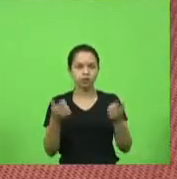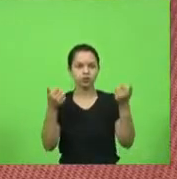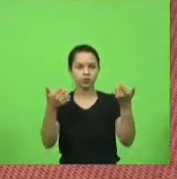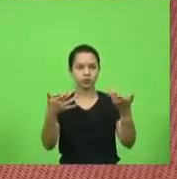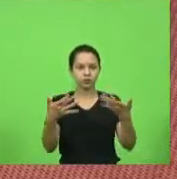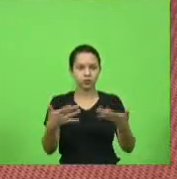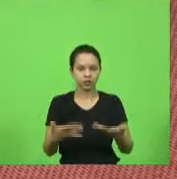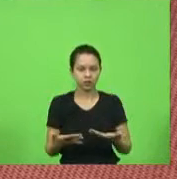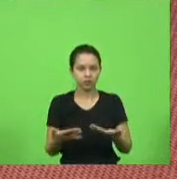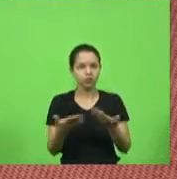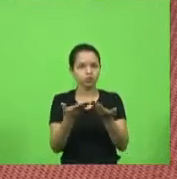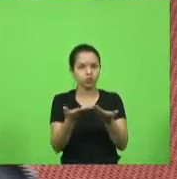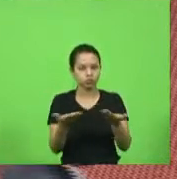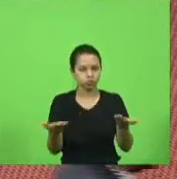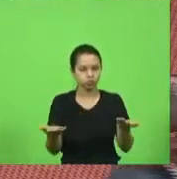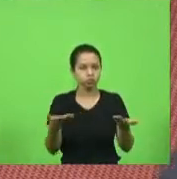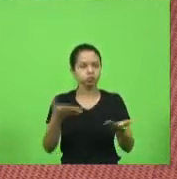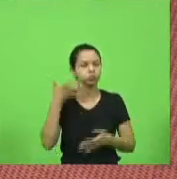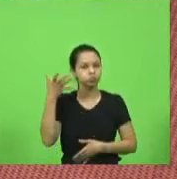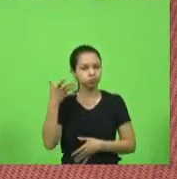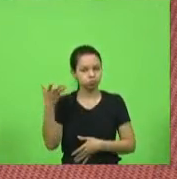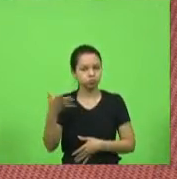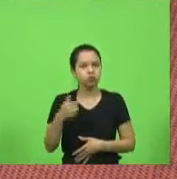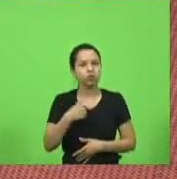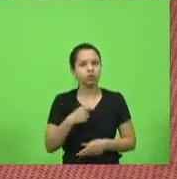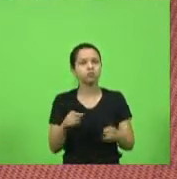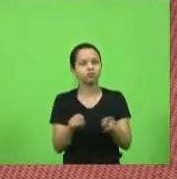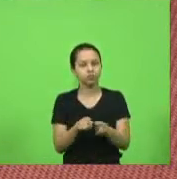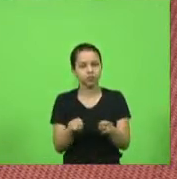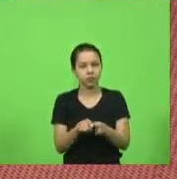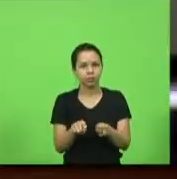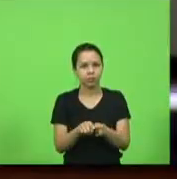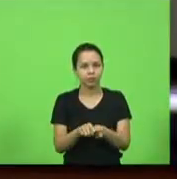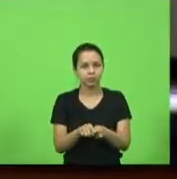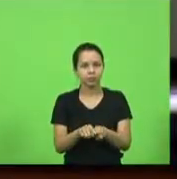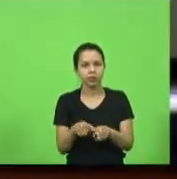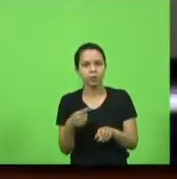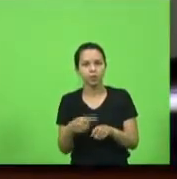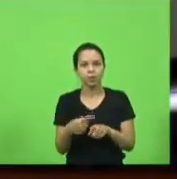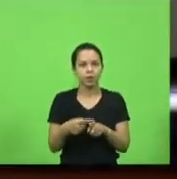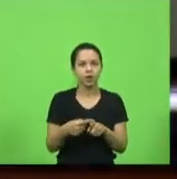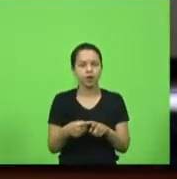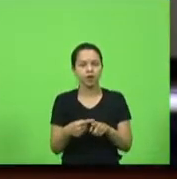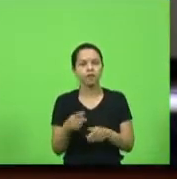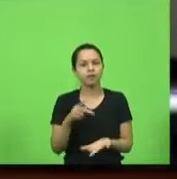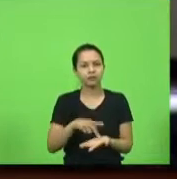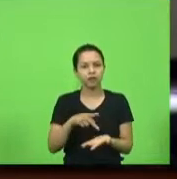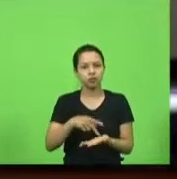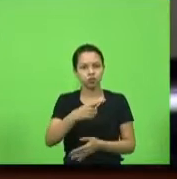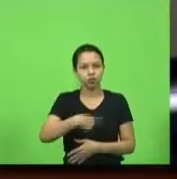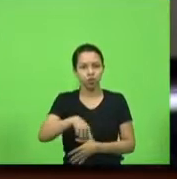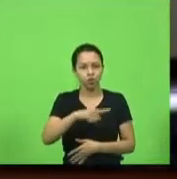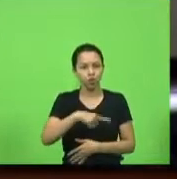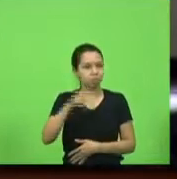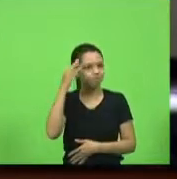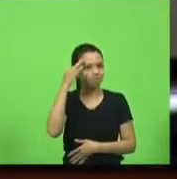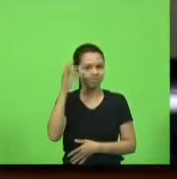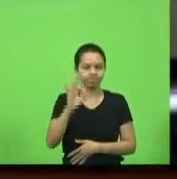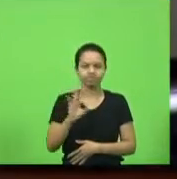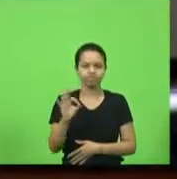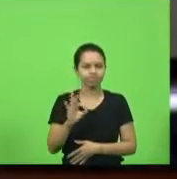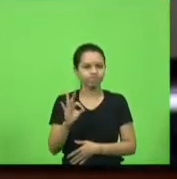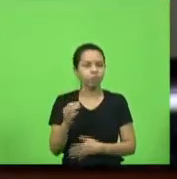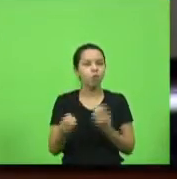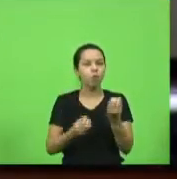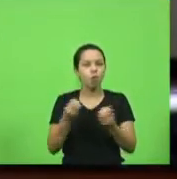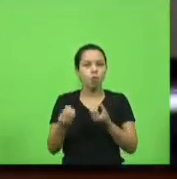suas palavras, totalmente as minhas palavras, porque, na verdade, a gente não consegue entender como é que é feita